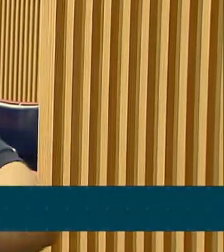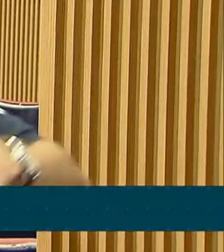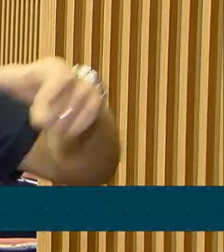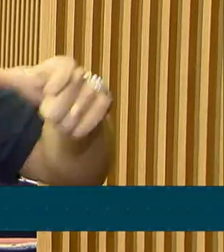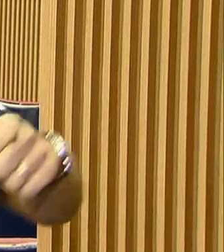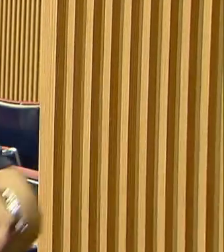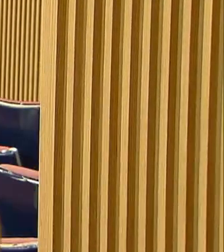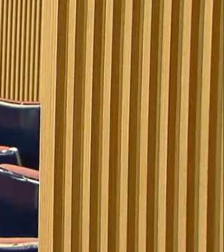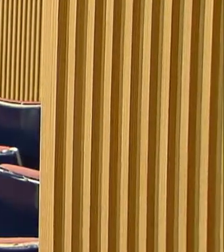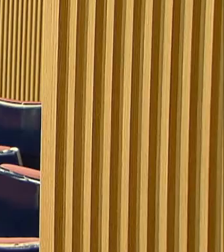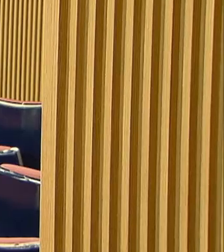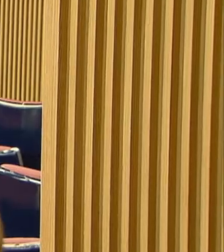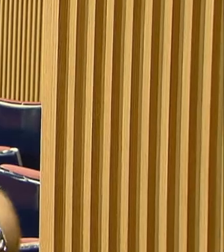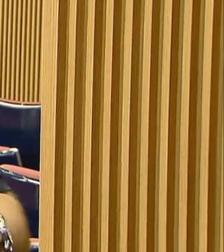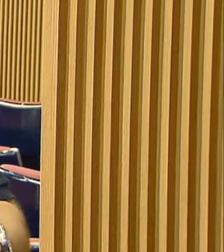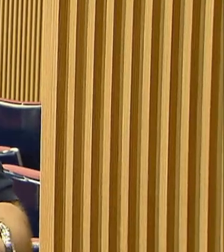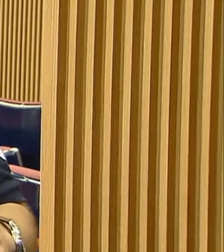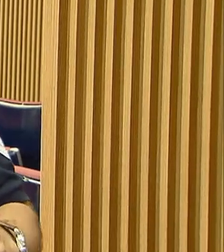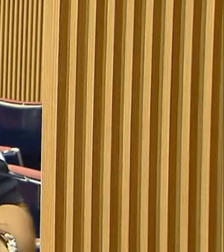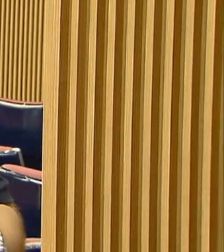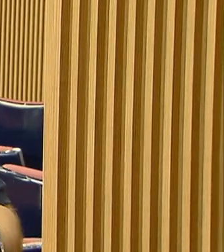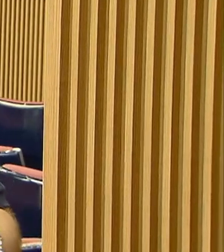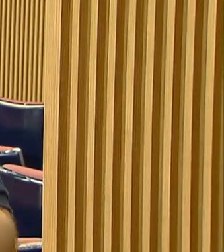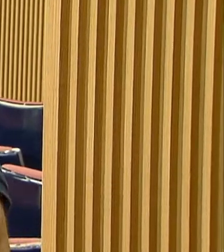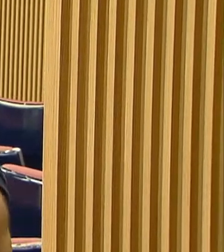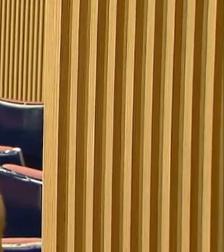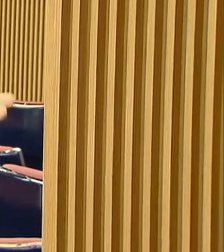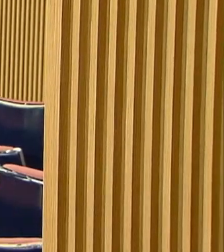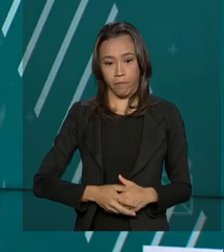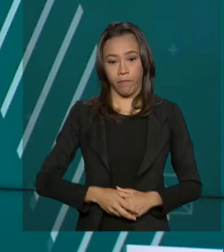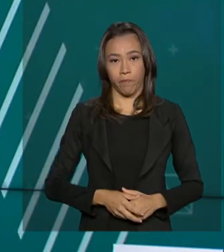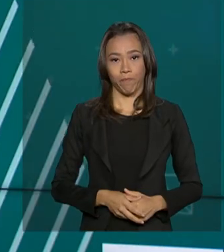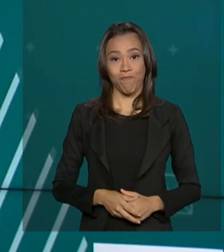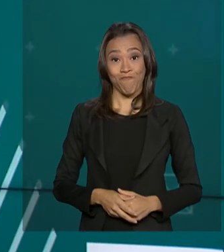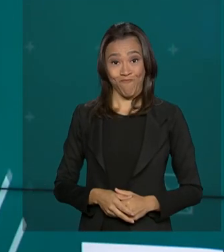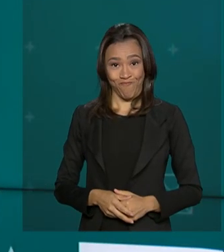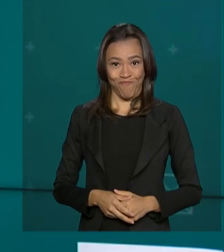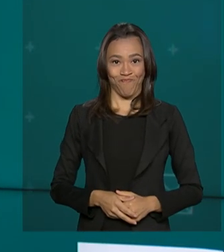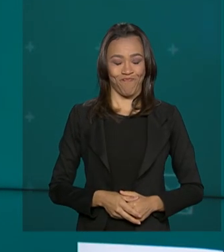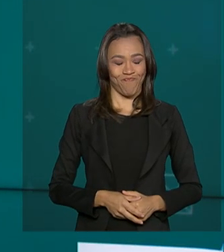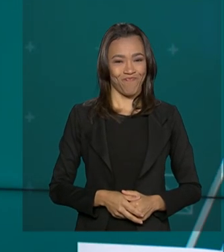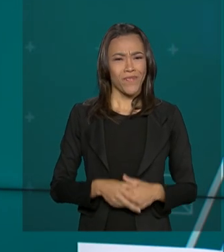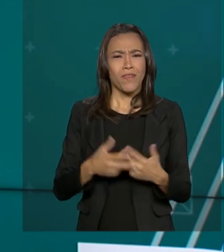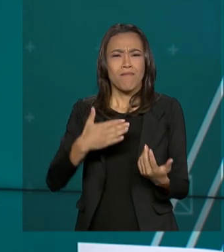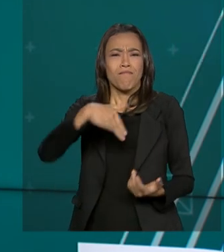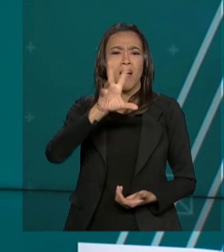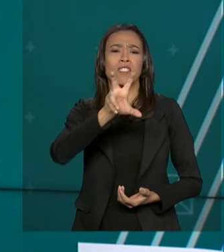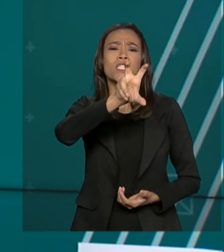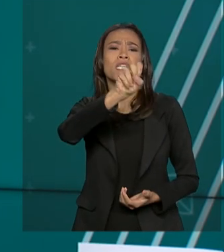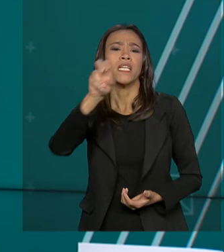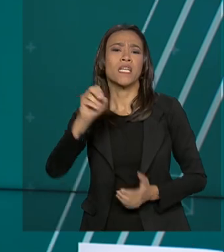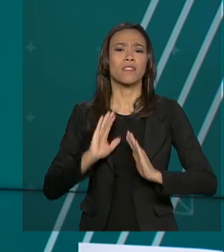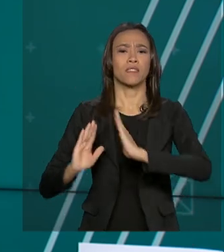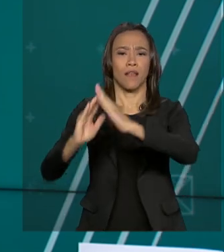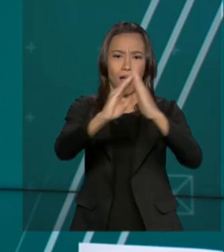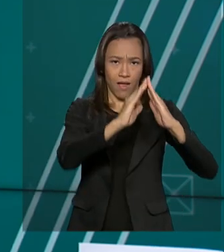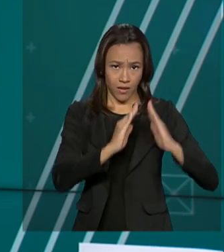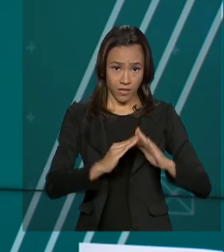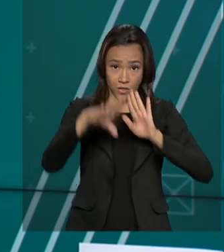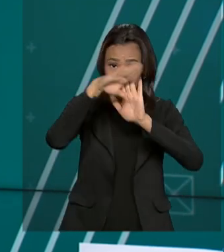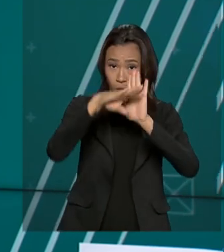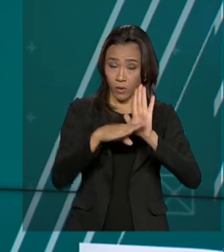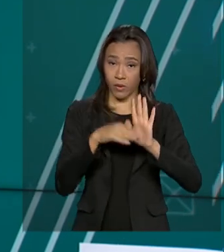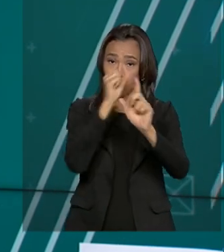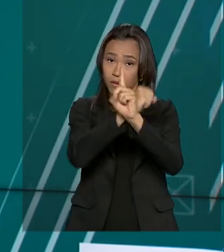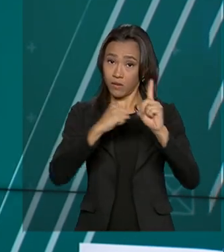esse incentivo para a comunidade surda ter um crescimento, uma visibilidade. Mais de 500 moradias do Programa de Habitação